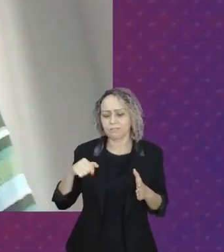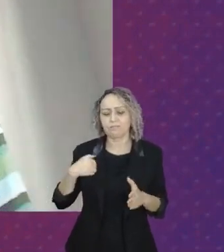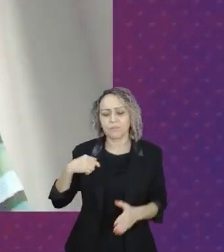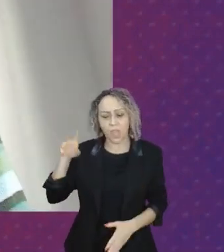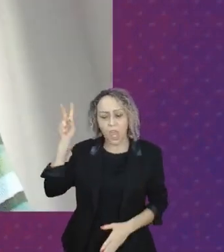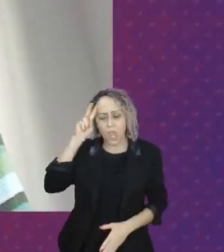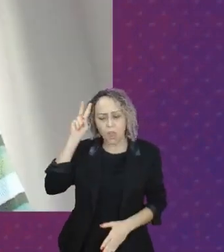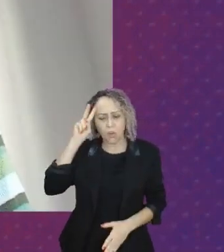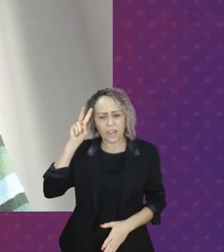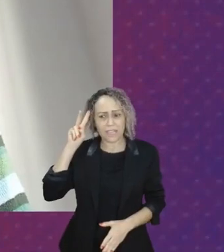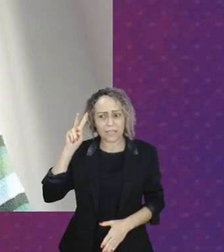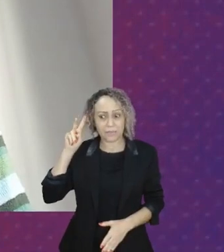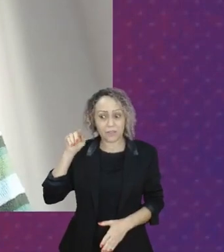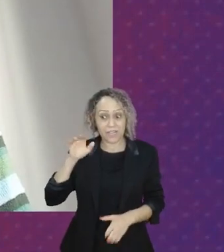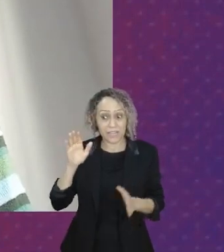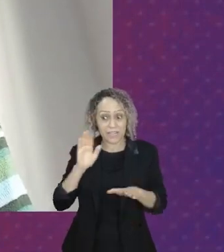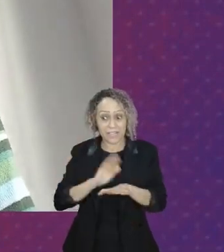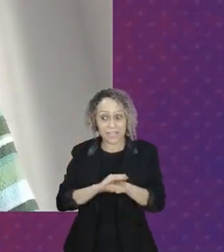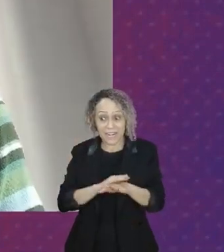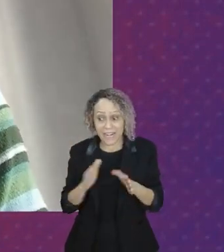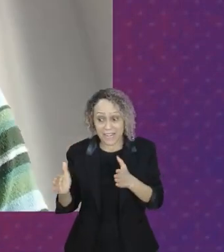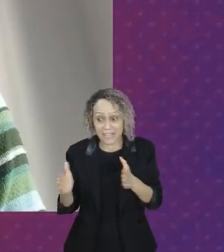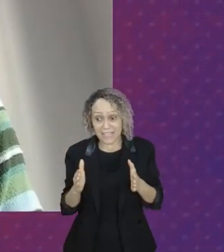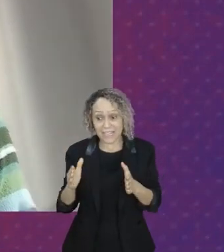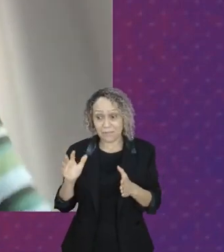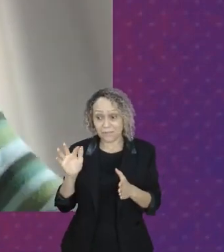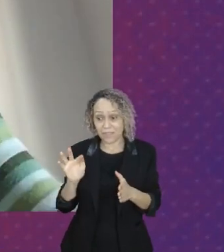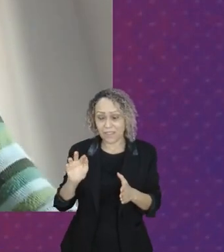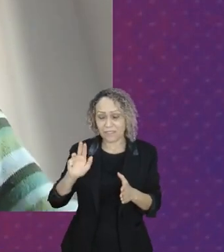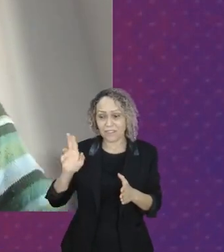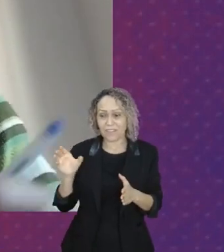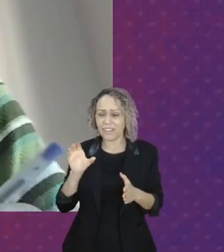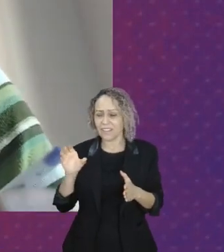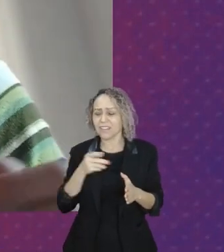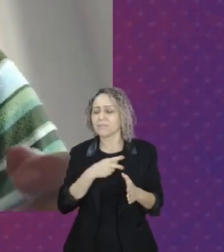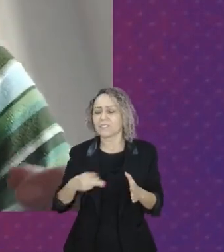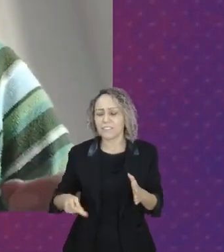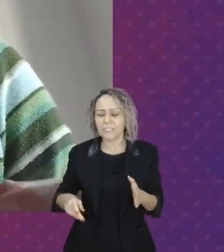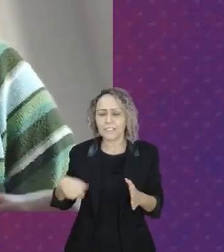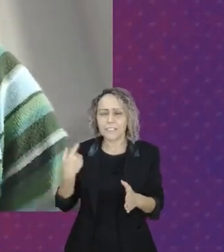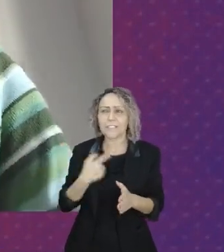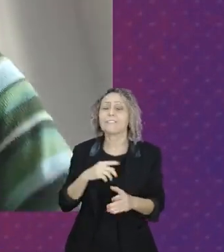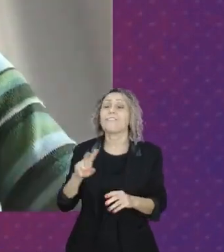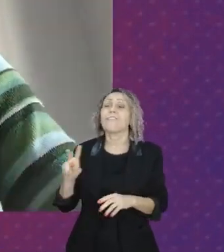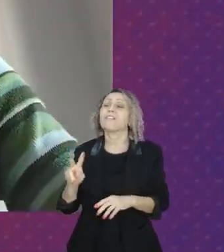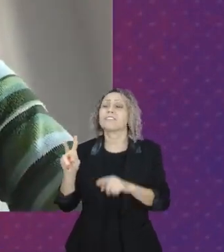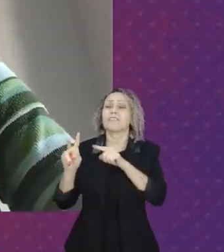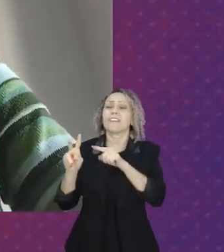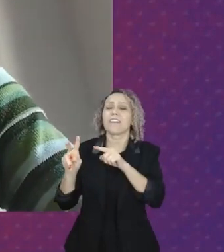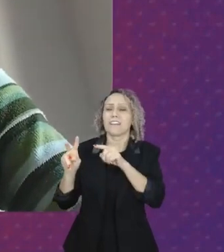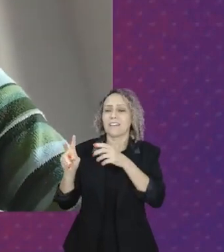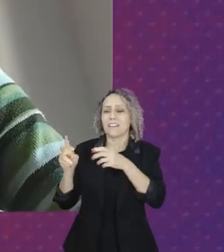valor à cultura americana. Os americanos eram demais. A gente gostava de